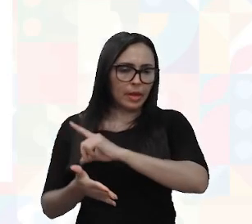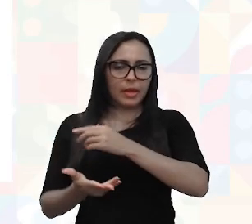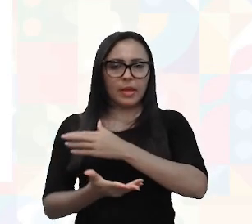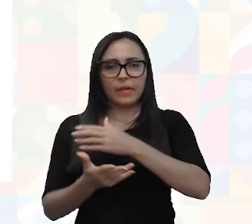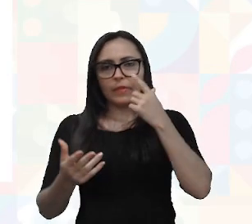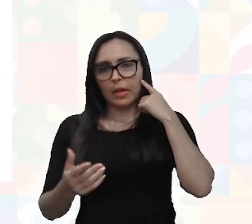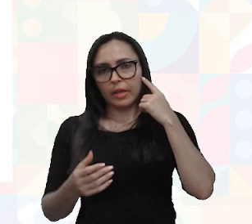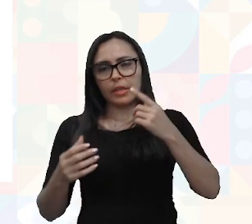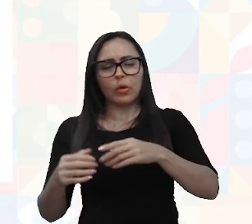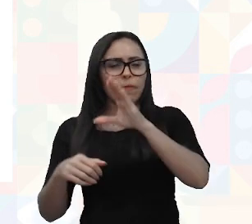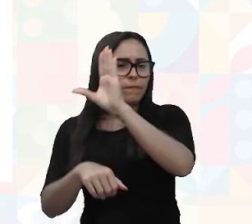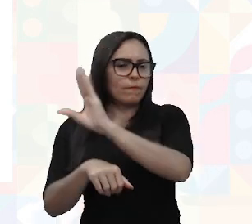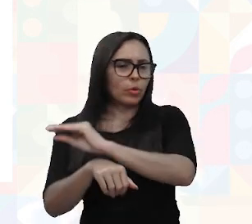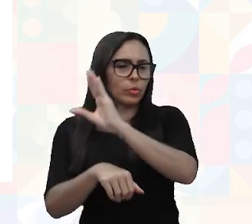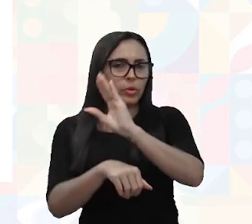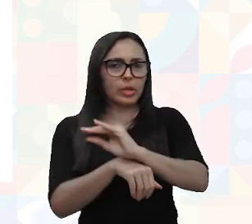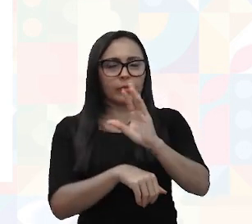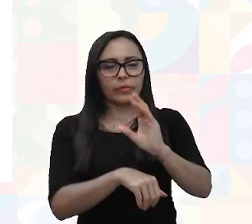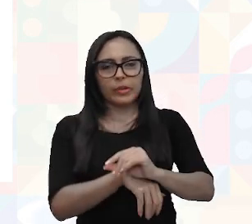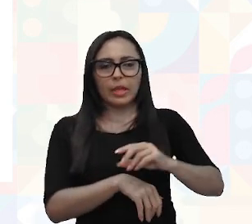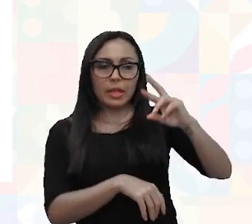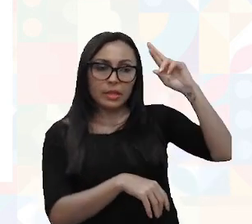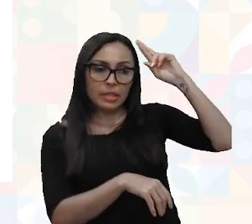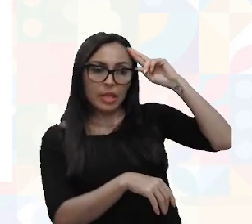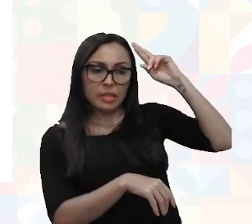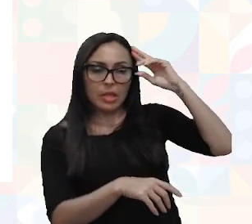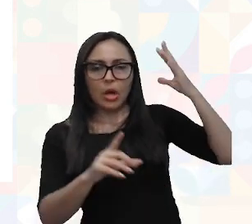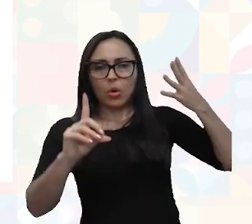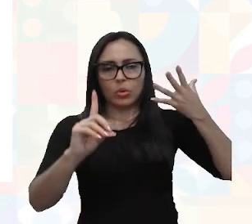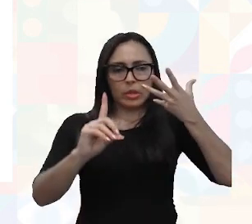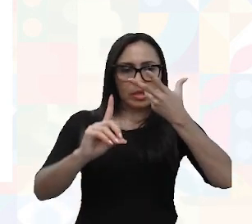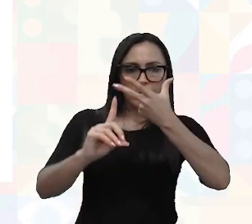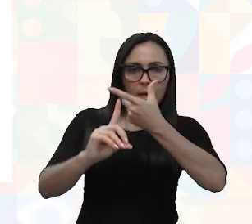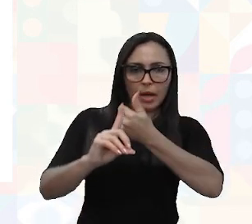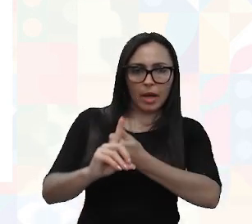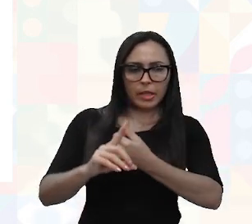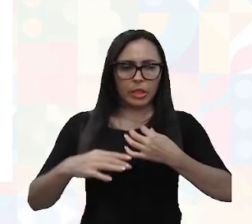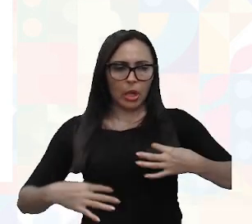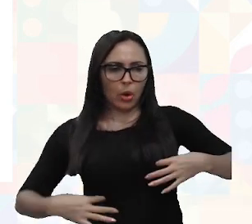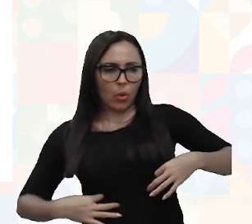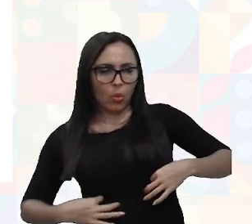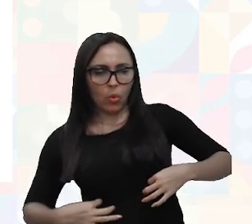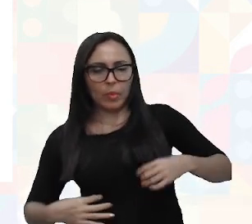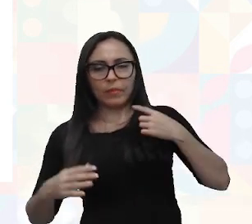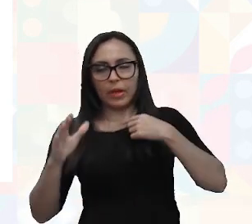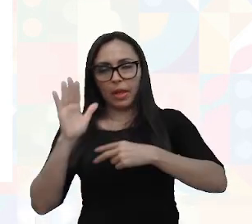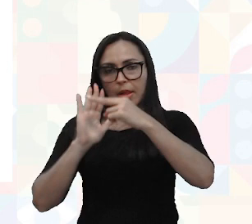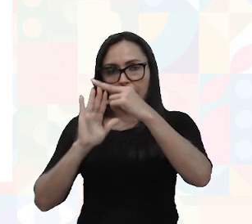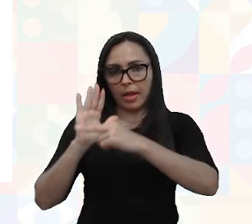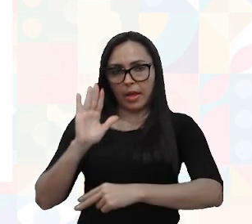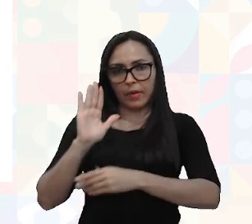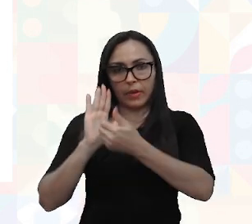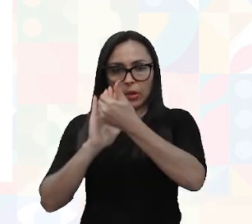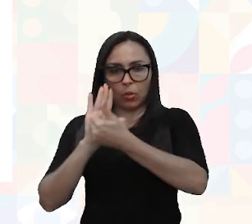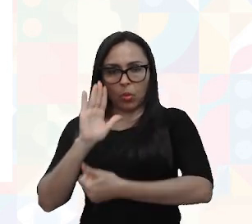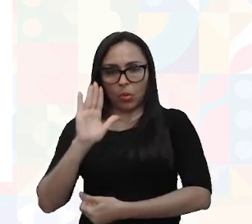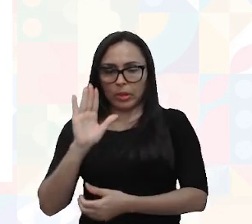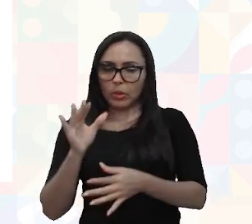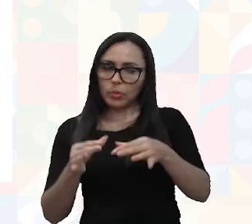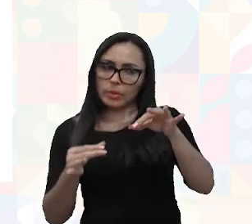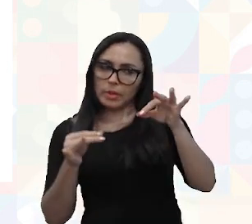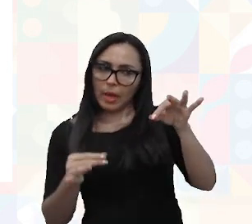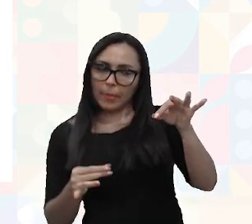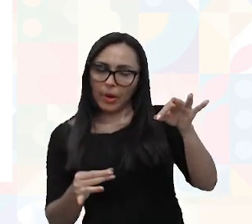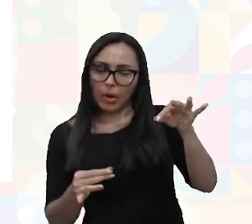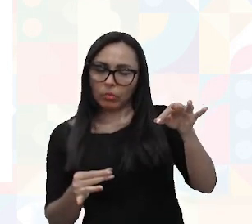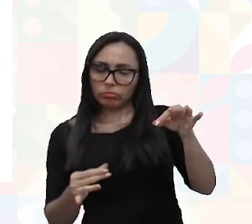fotografia, da direção de arte, do figurino, todo mundo vai ler e está com o roteiro na mão o tempo todo